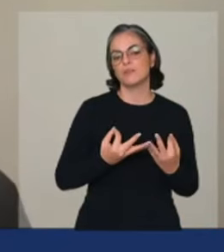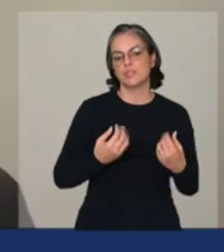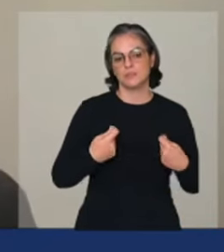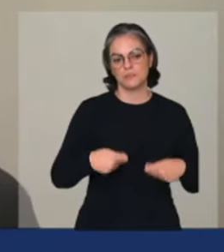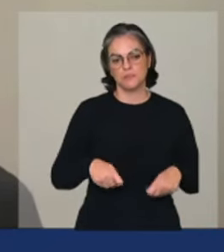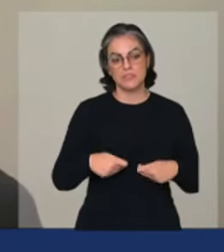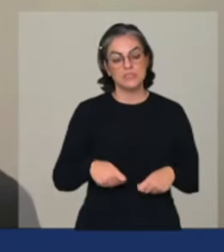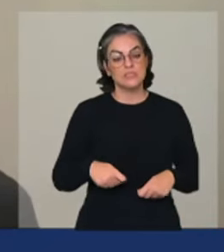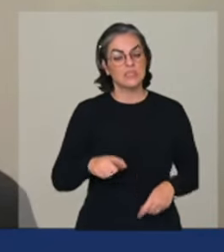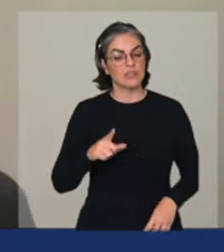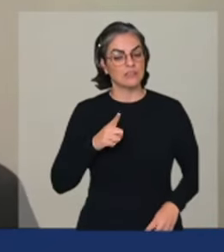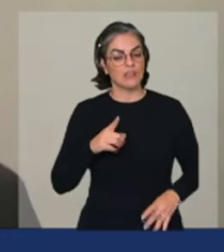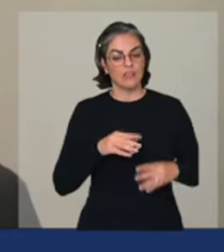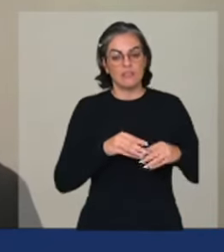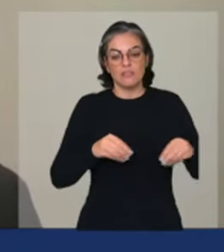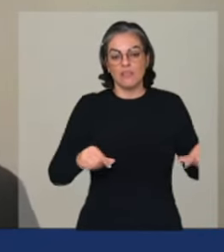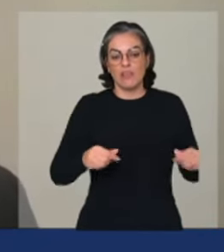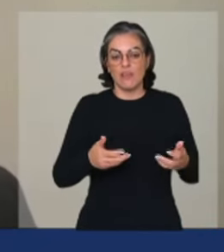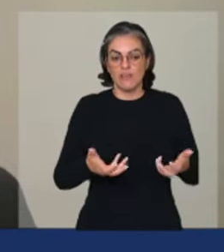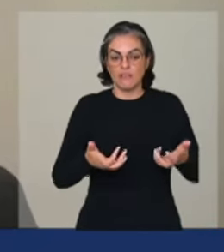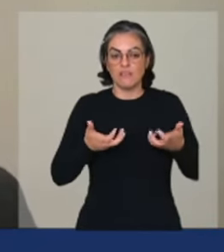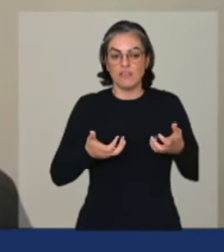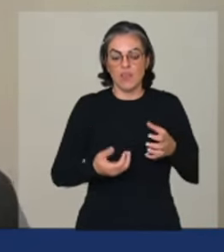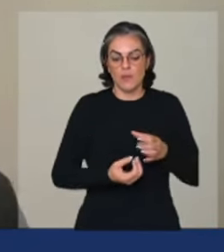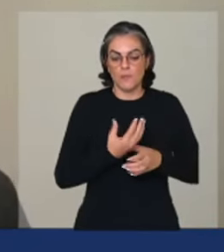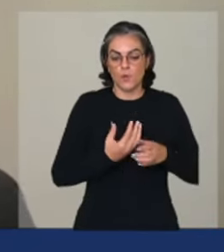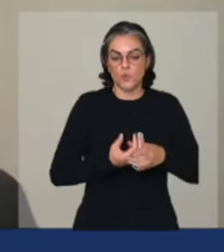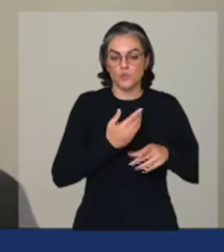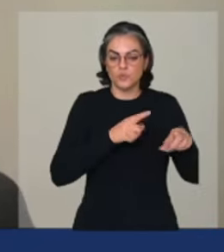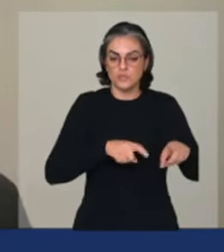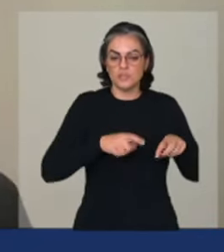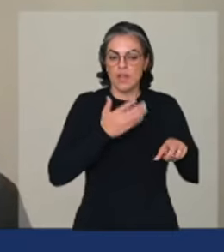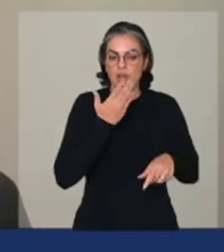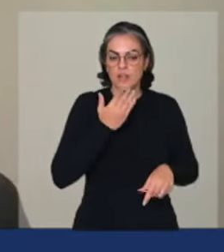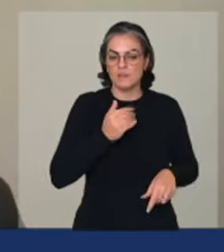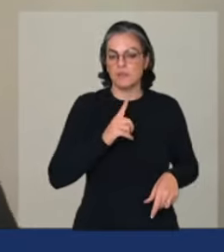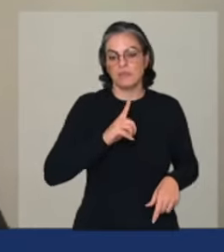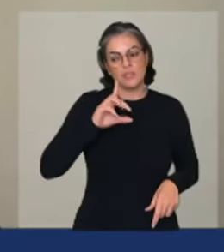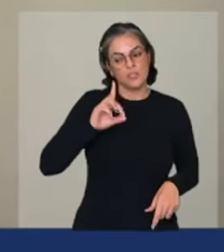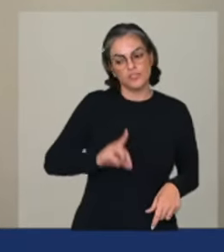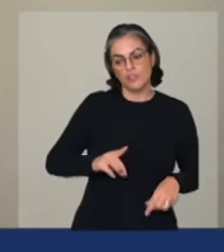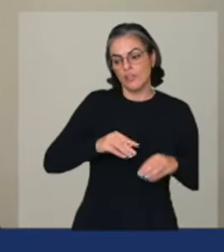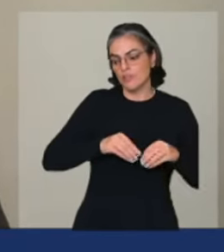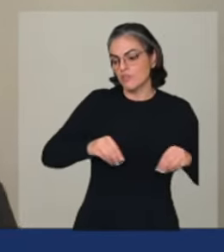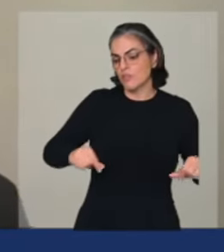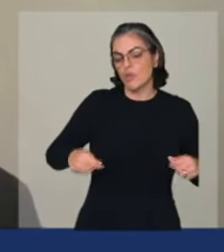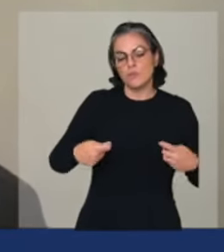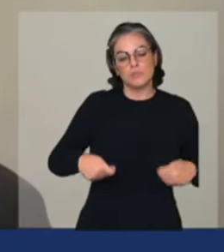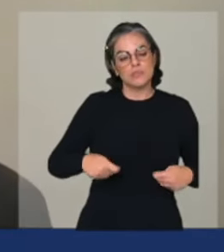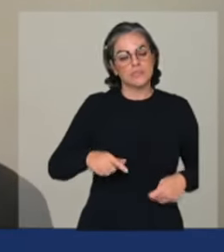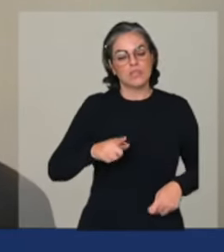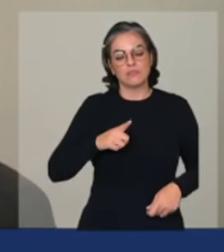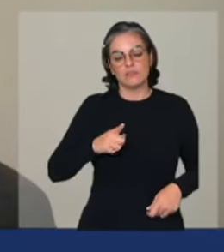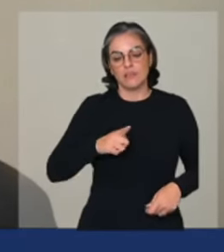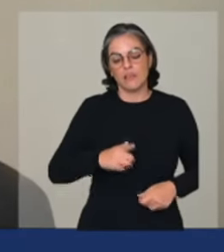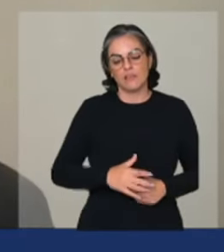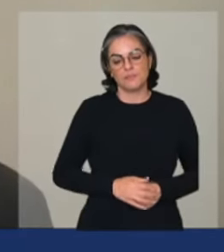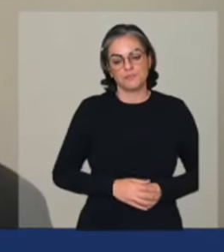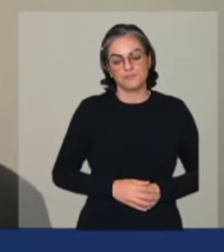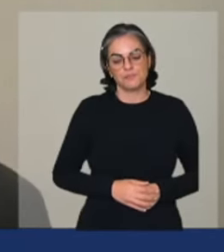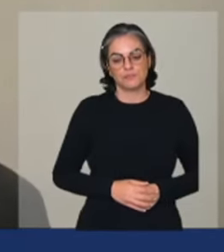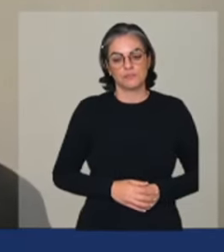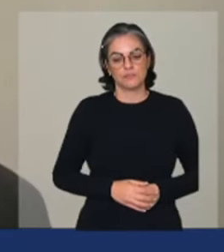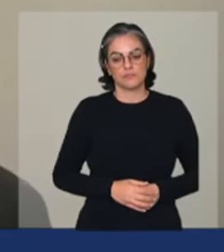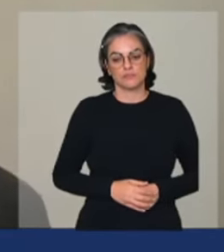querem produzir alimento tem que dar o direito ao chão ao solo à terra tem que construir políticas públicas de